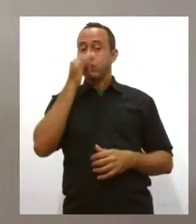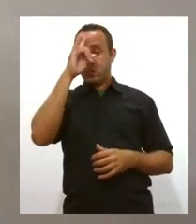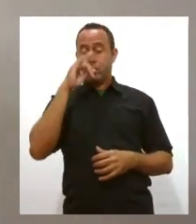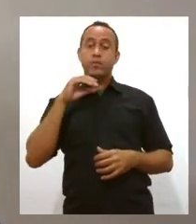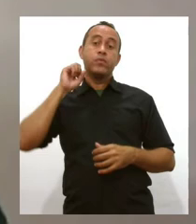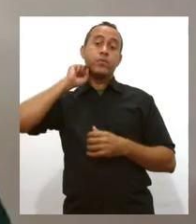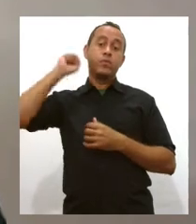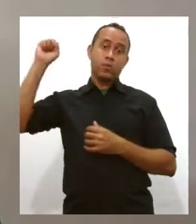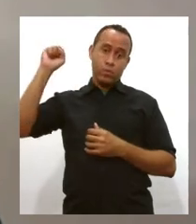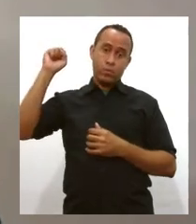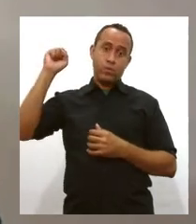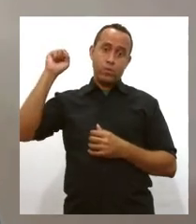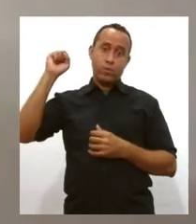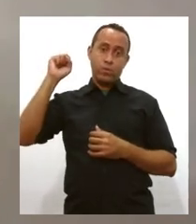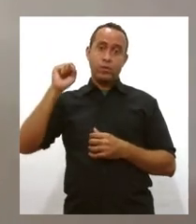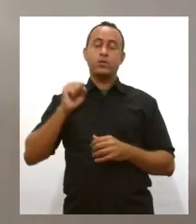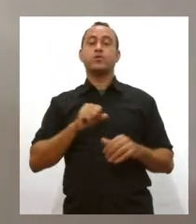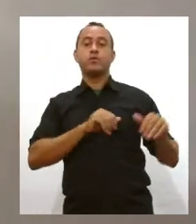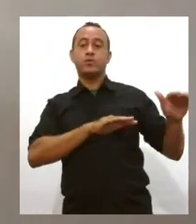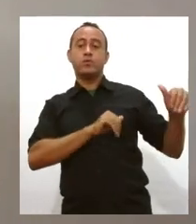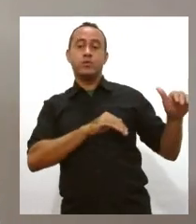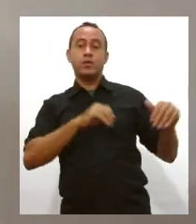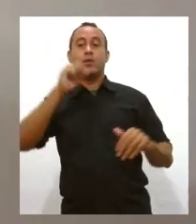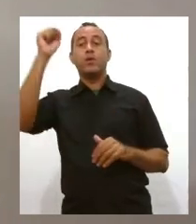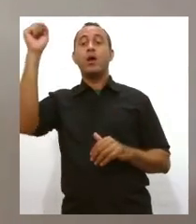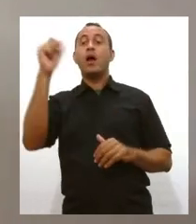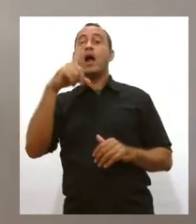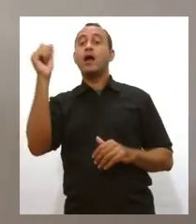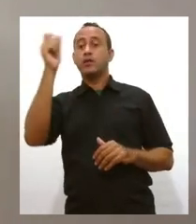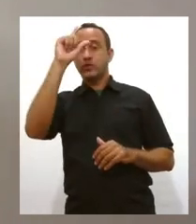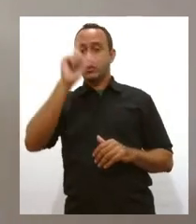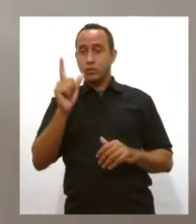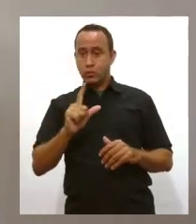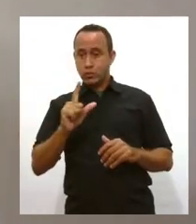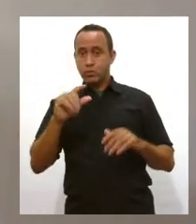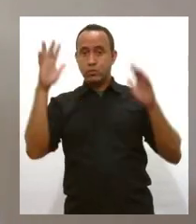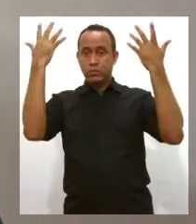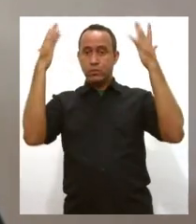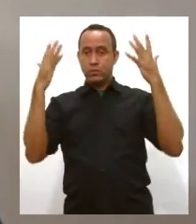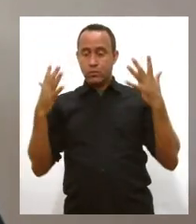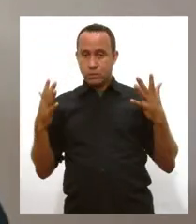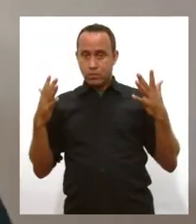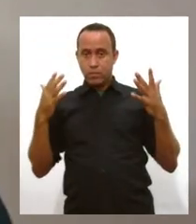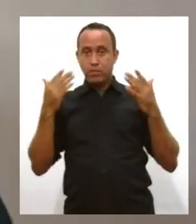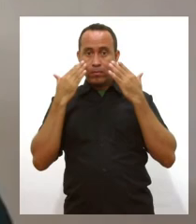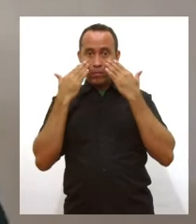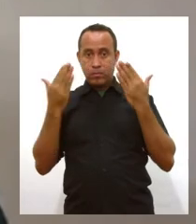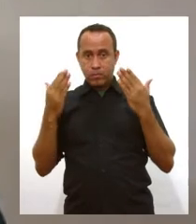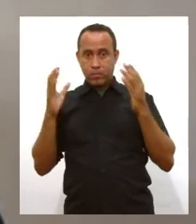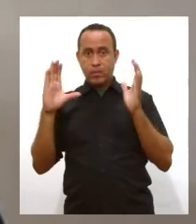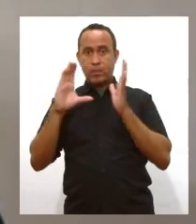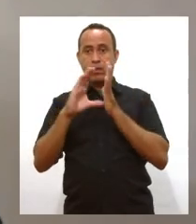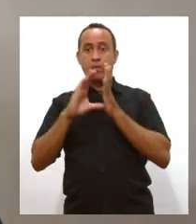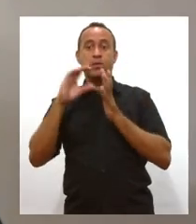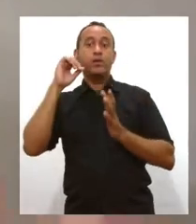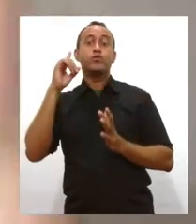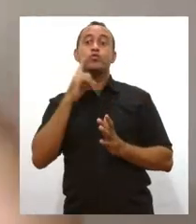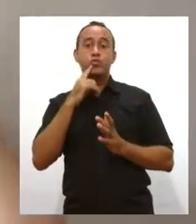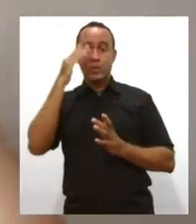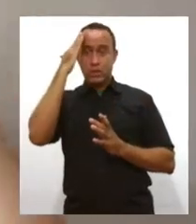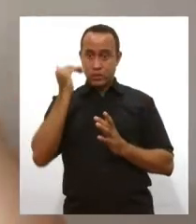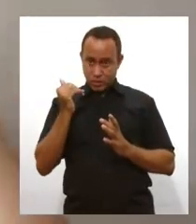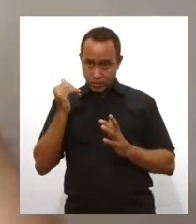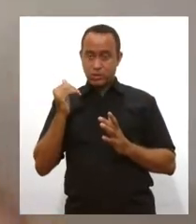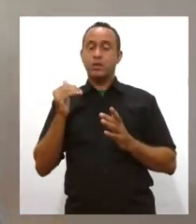nós temos o setembro azul, que é dedicado à comemoração e visibilidade à comunidade surda. A gente sabe que algumas